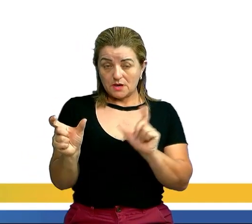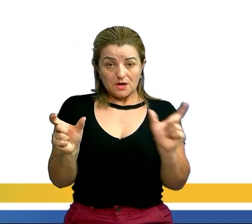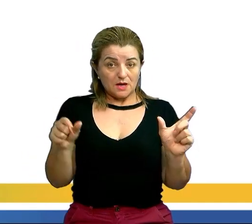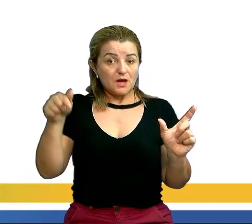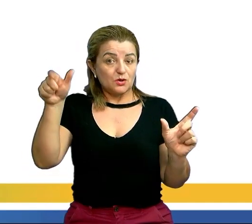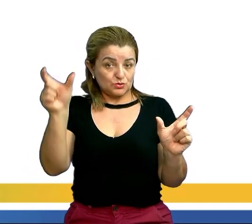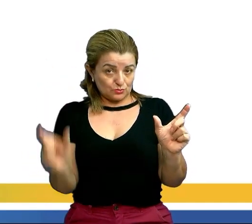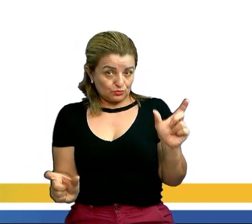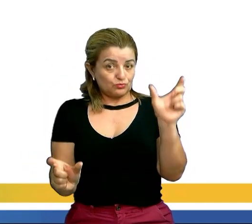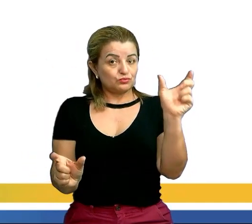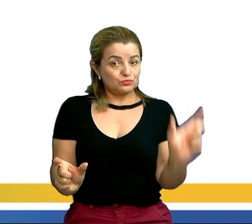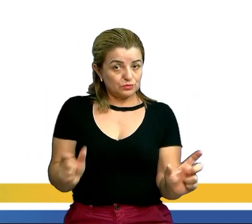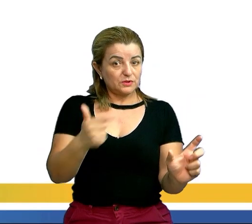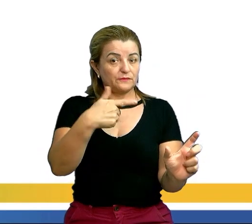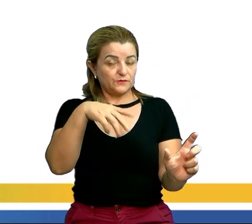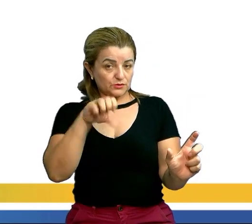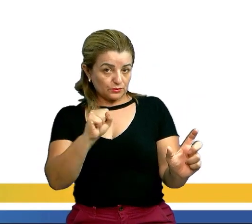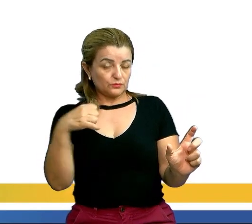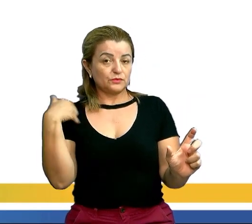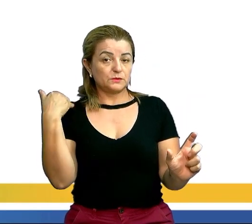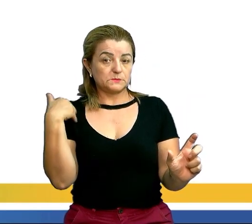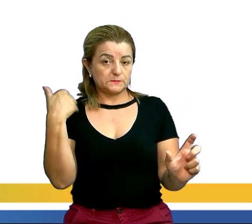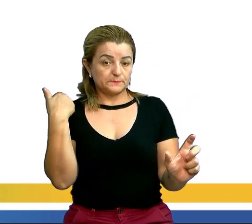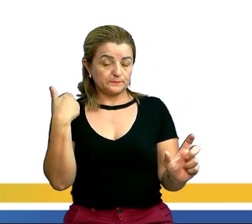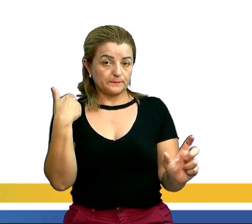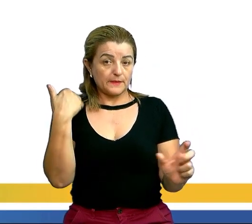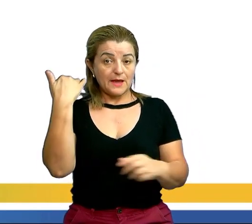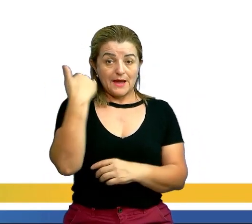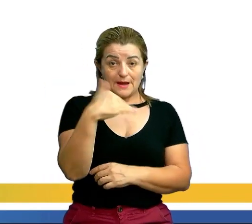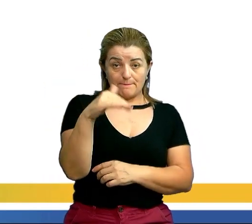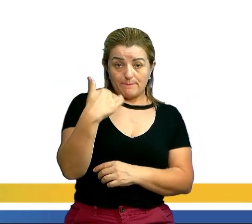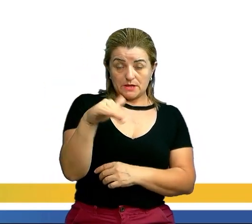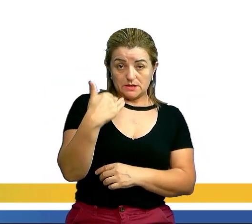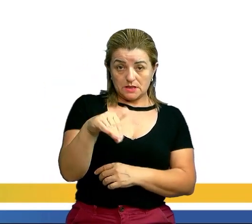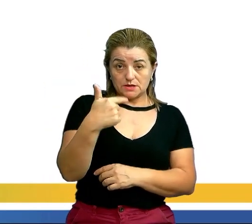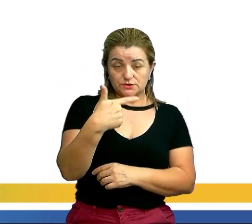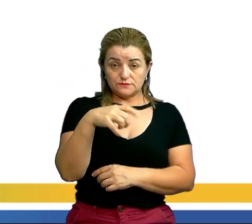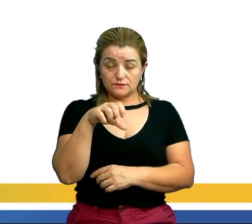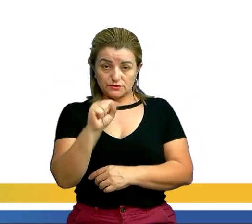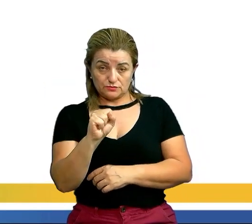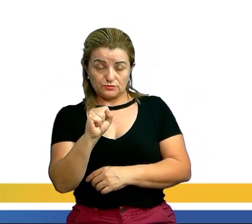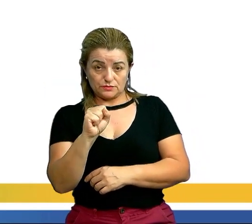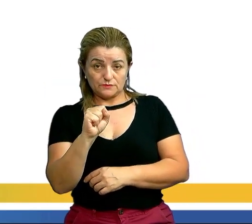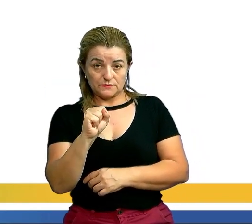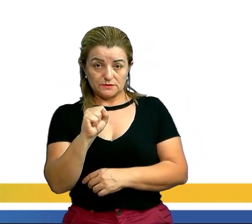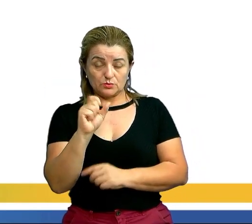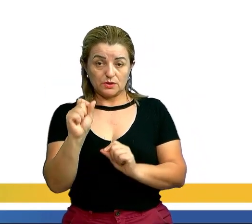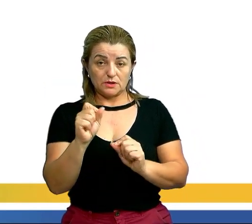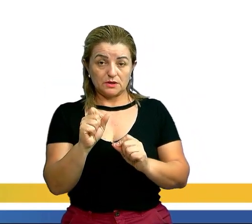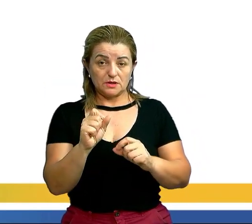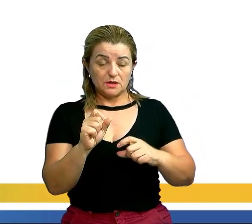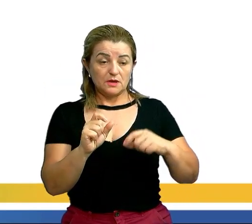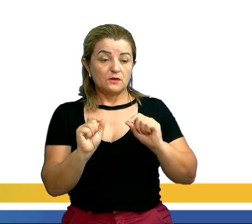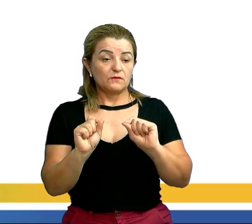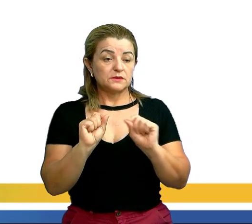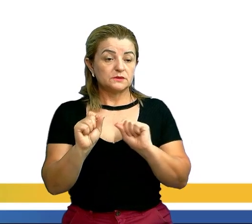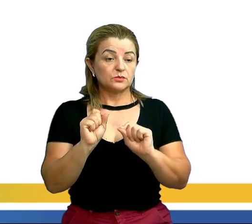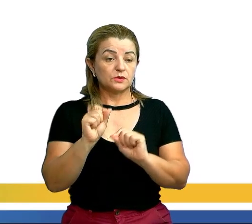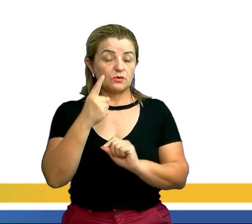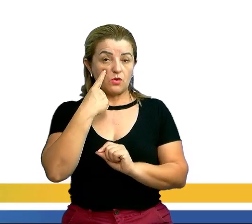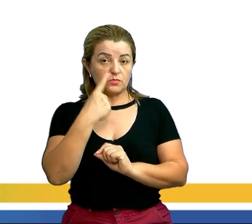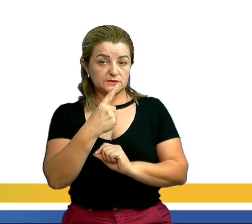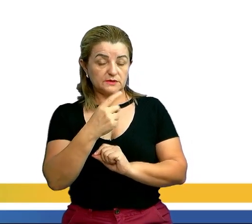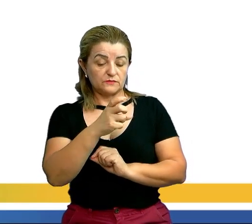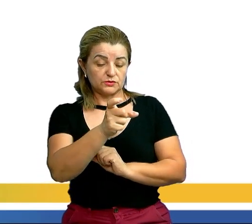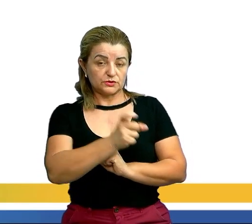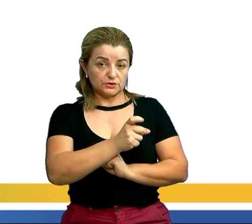entender aqui? Aqui, a metade da idade de Carlos vai ser X sobre 2. Mais um terço da idade